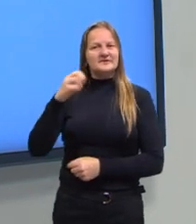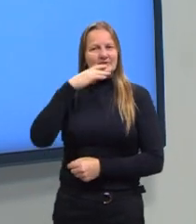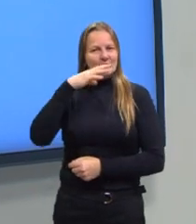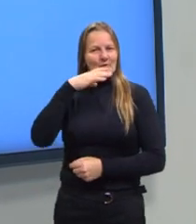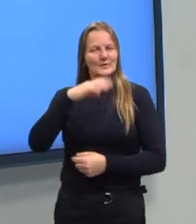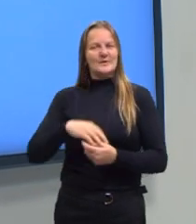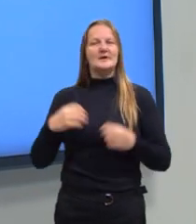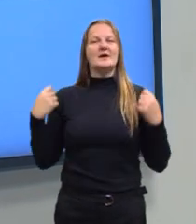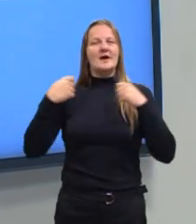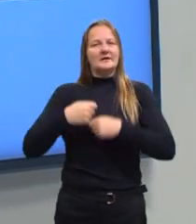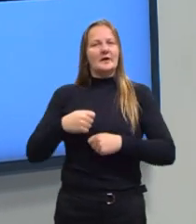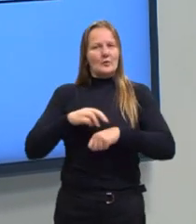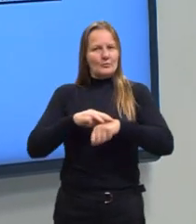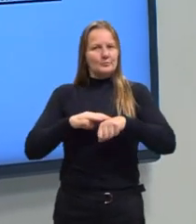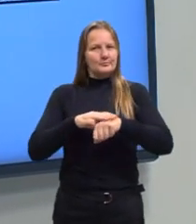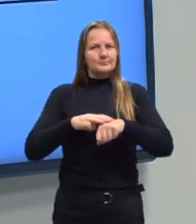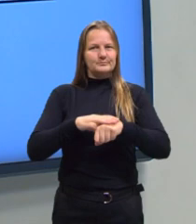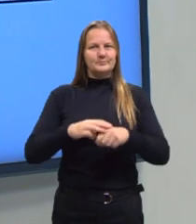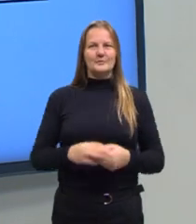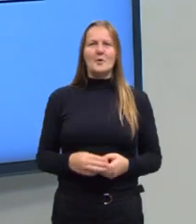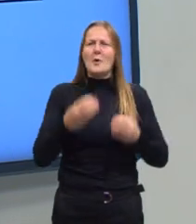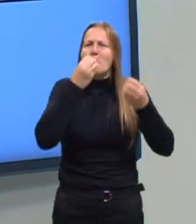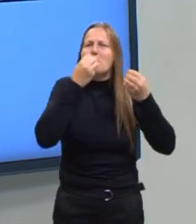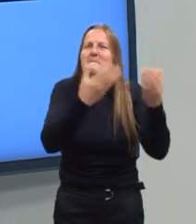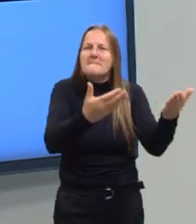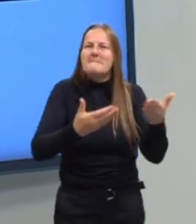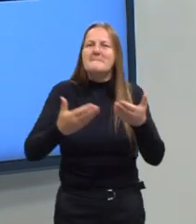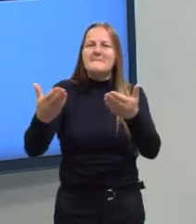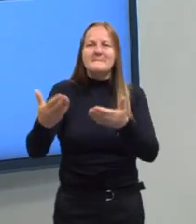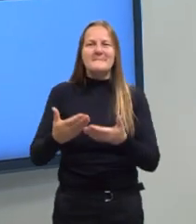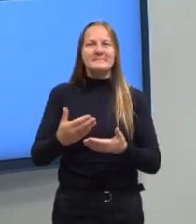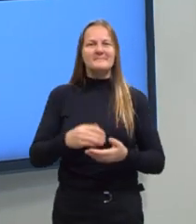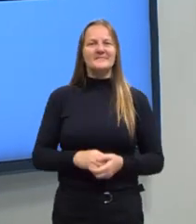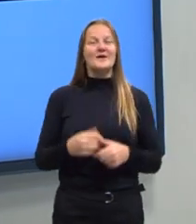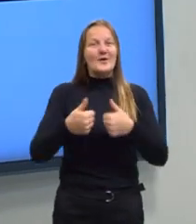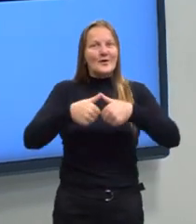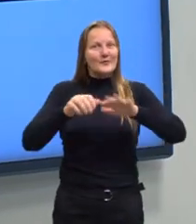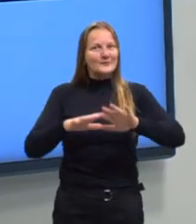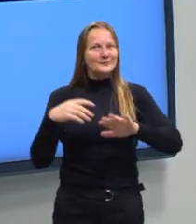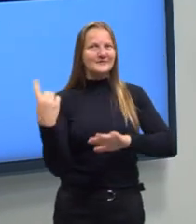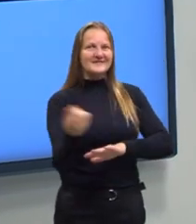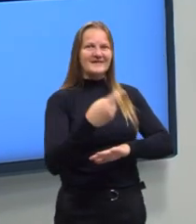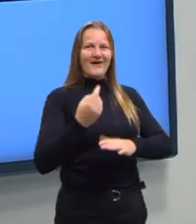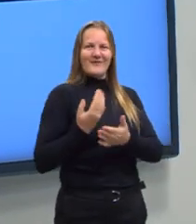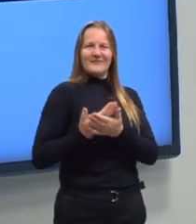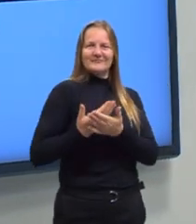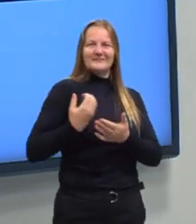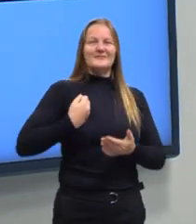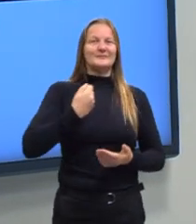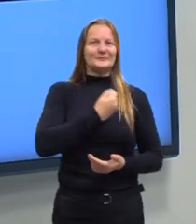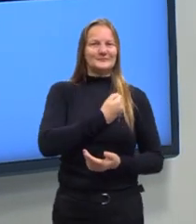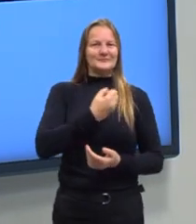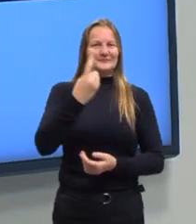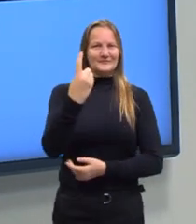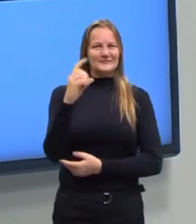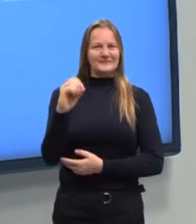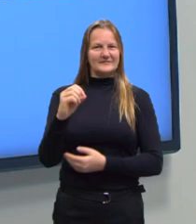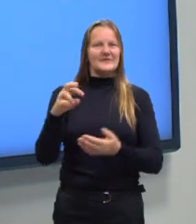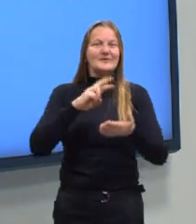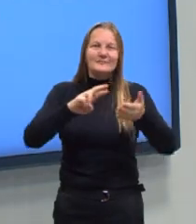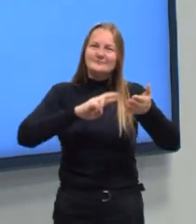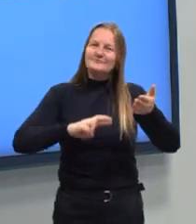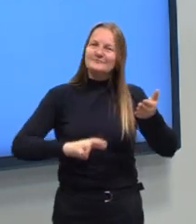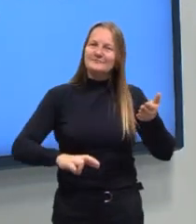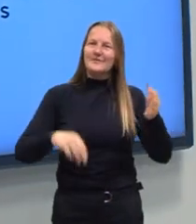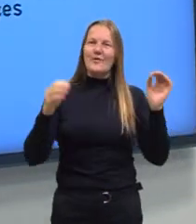casaco marrom. Muito bem-vindo, muito bem-vinda à nossa aula de número 10 de redação. E